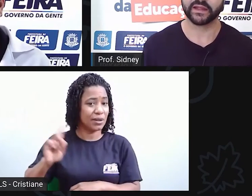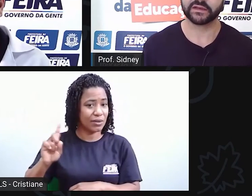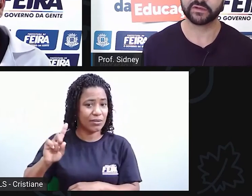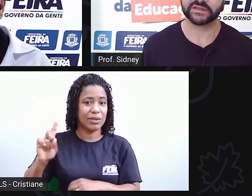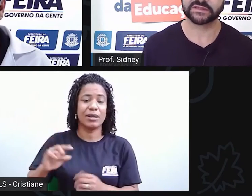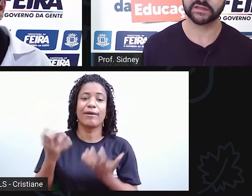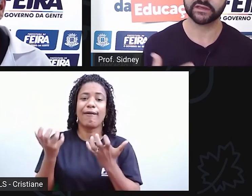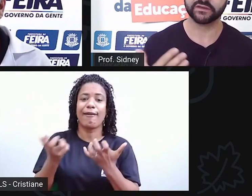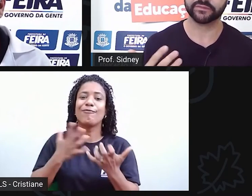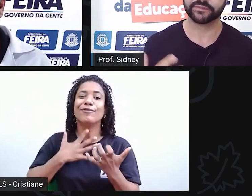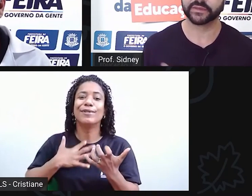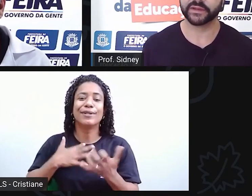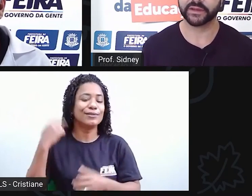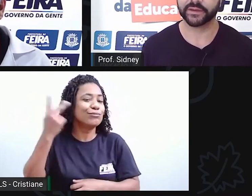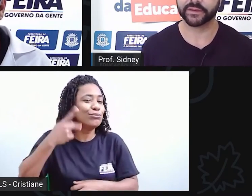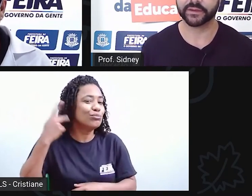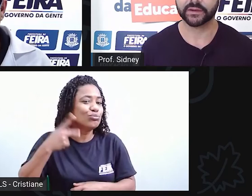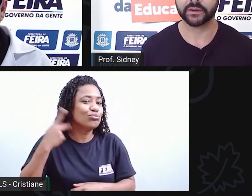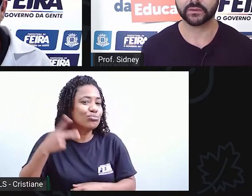Aí ele vai ser